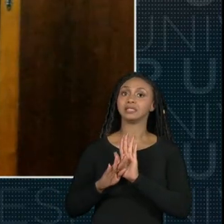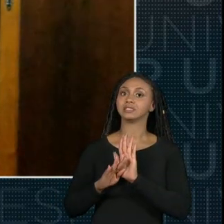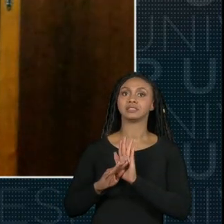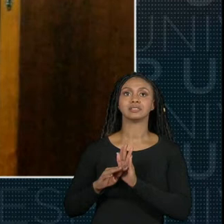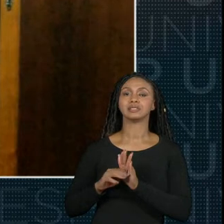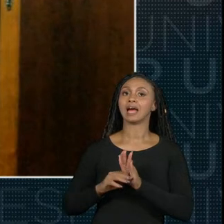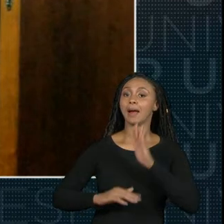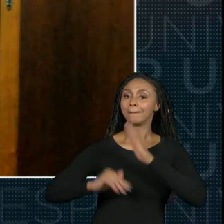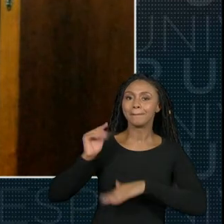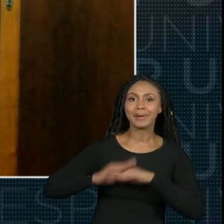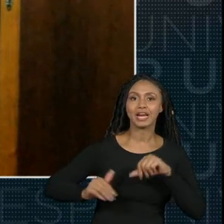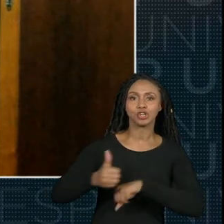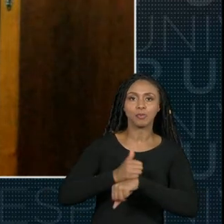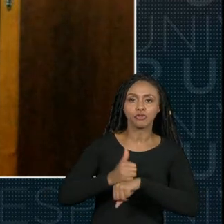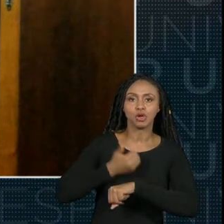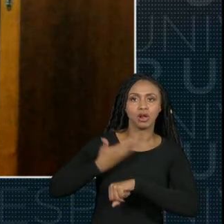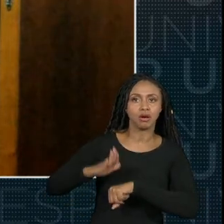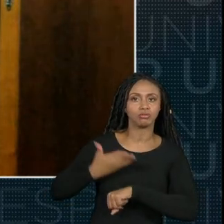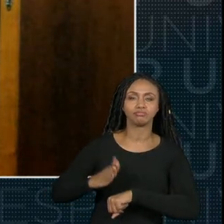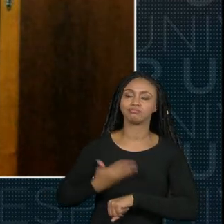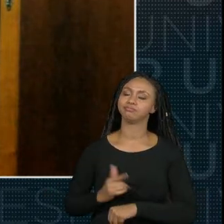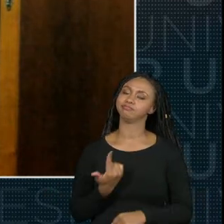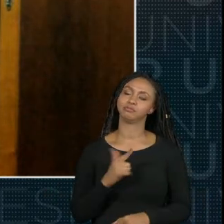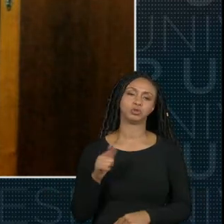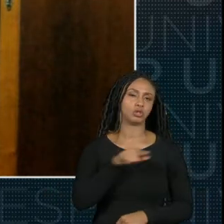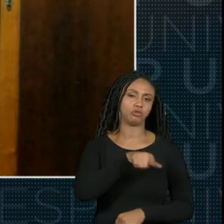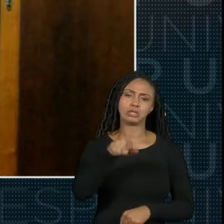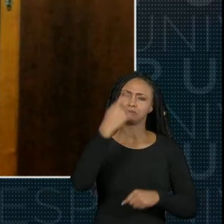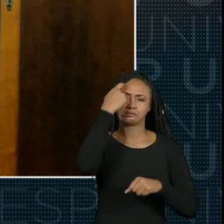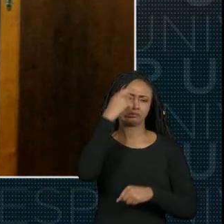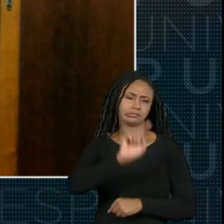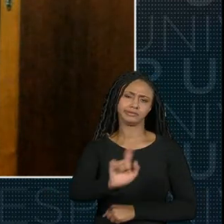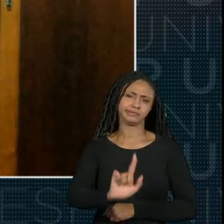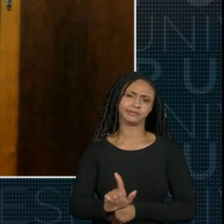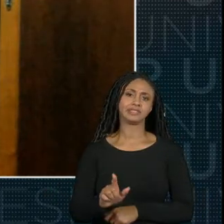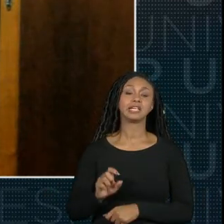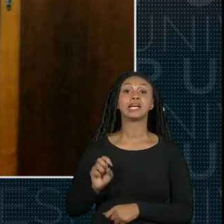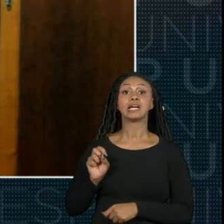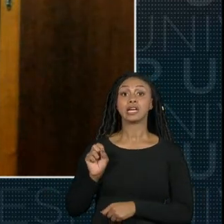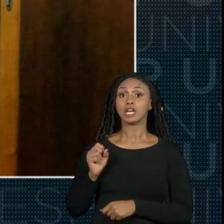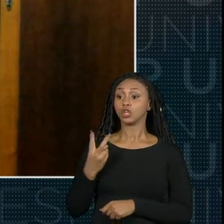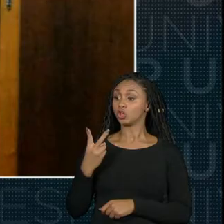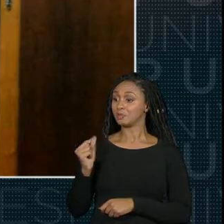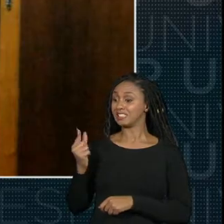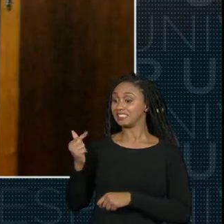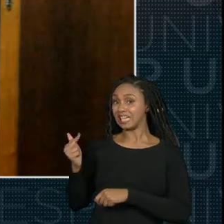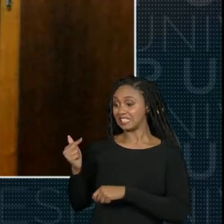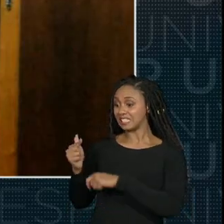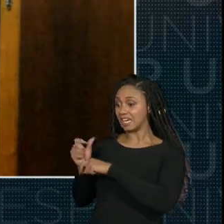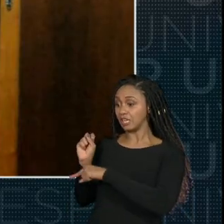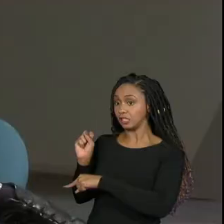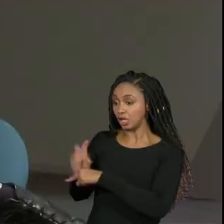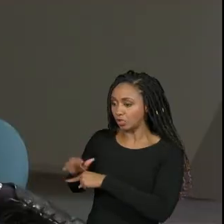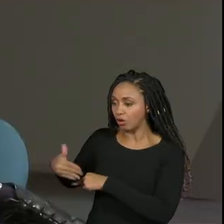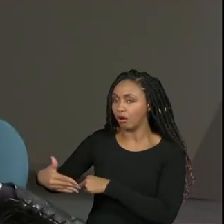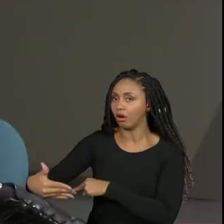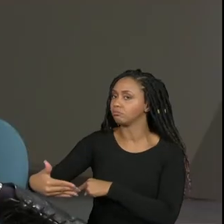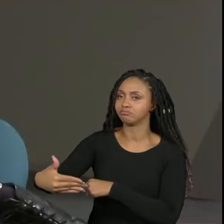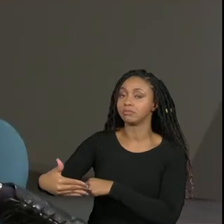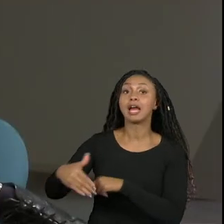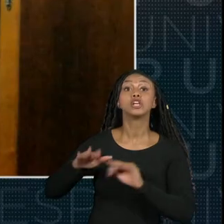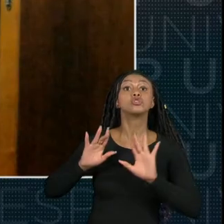prática profissional então os alunos não se preocupem com isso os ingressantes a partir de 2017 é só realmente para os